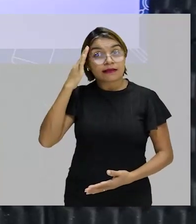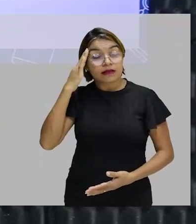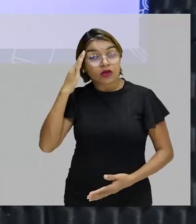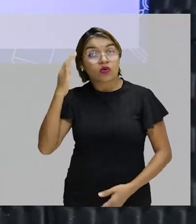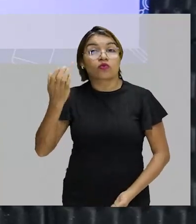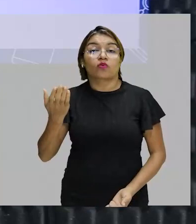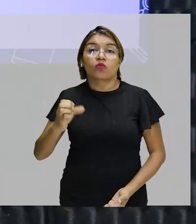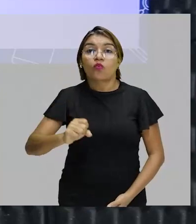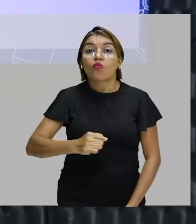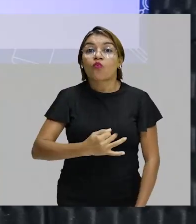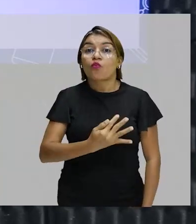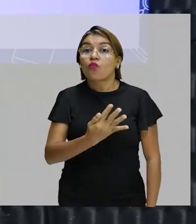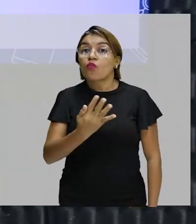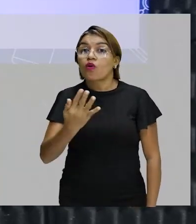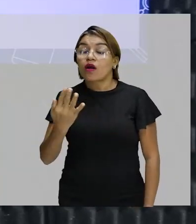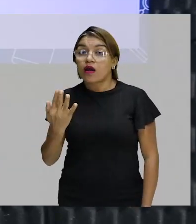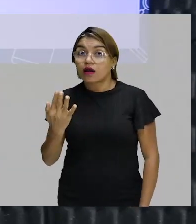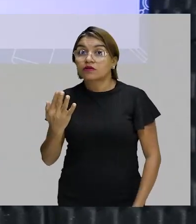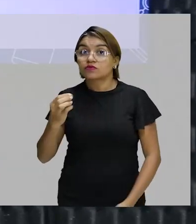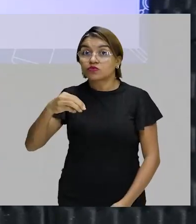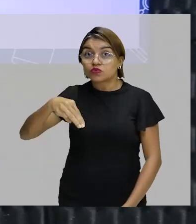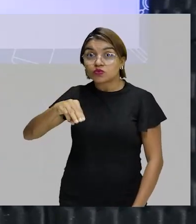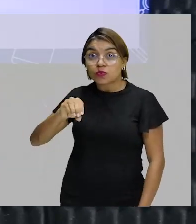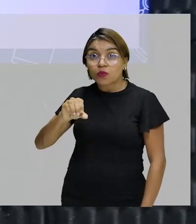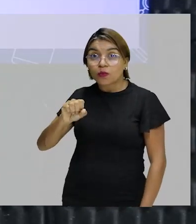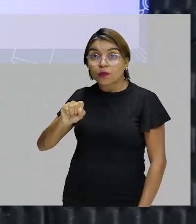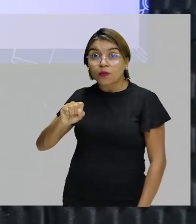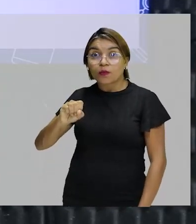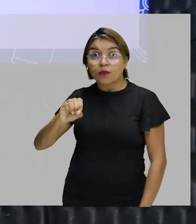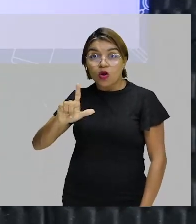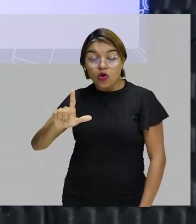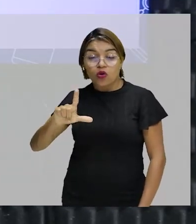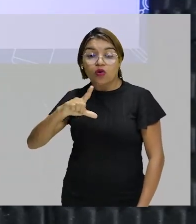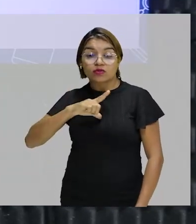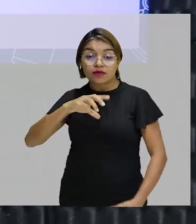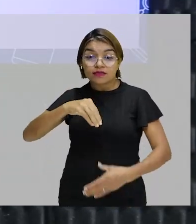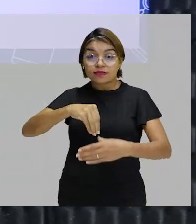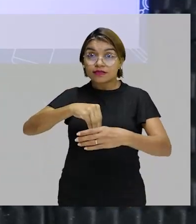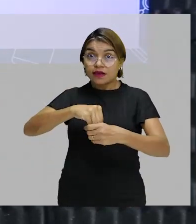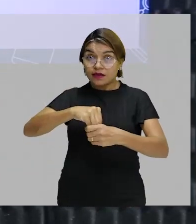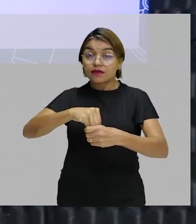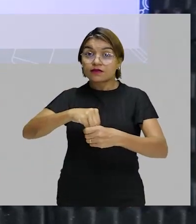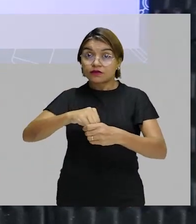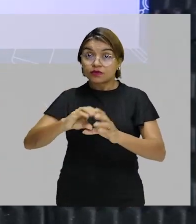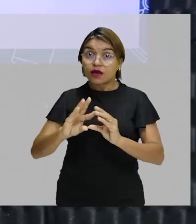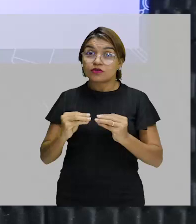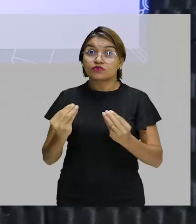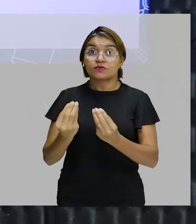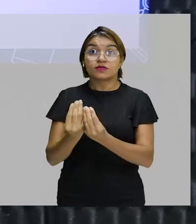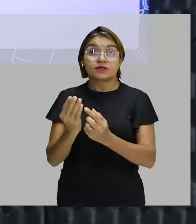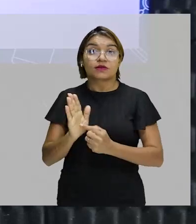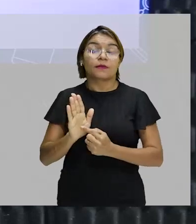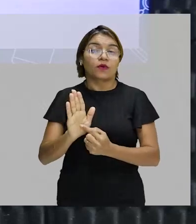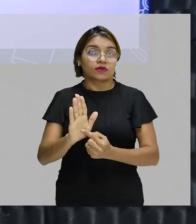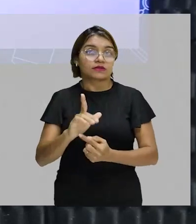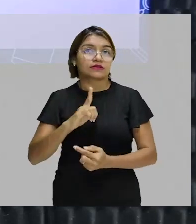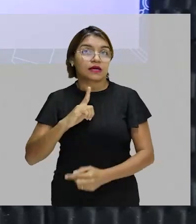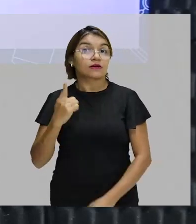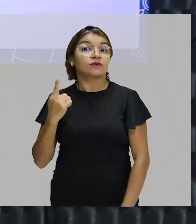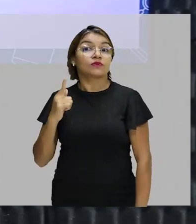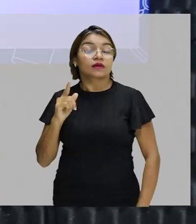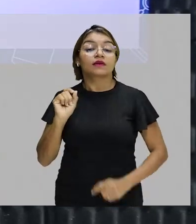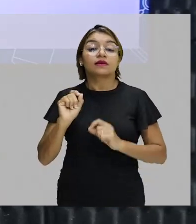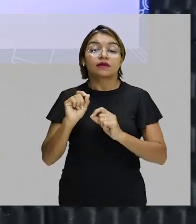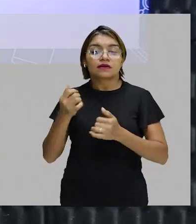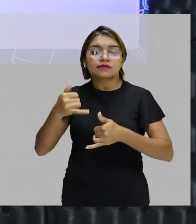quantificar quantos mols estão presentes nessa amostra. Show? Então, essa grandeza química